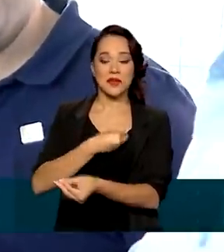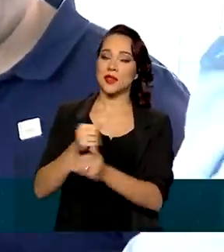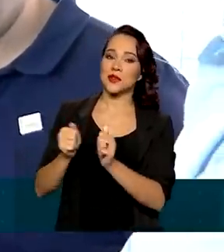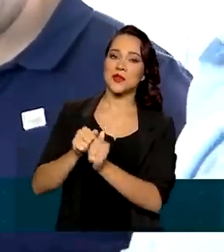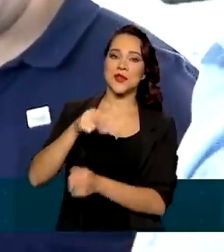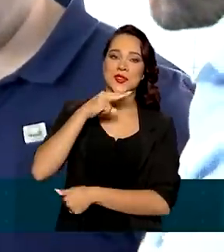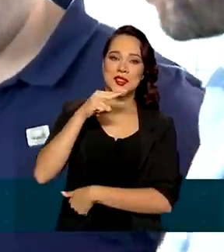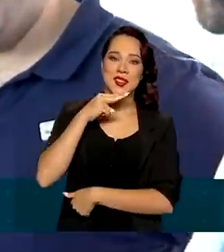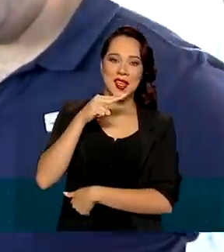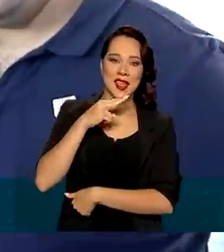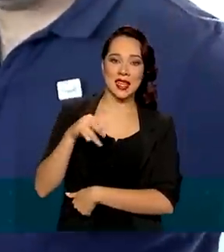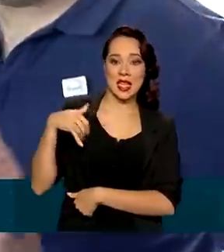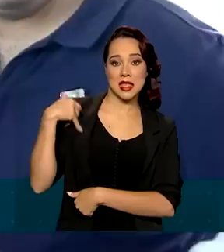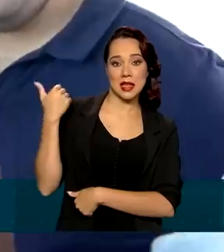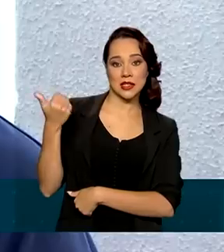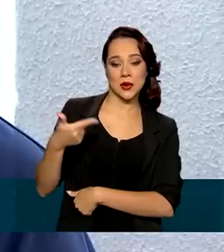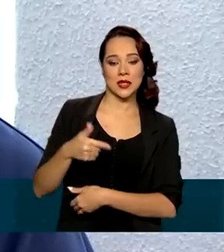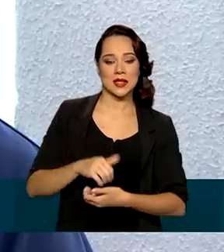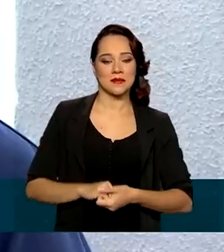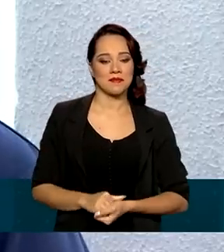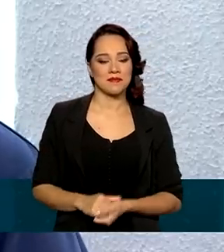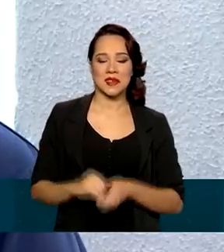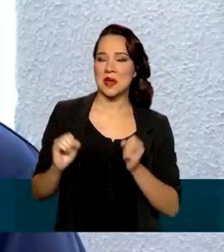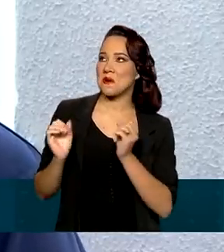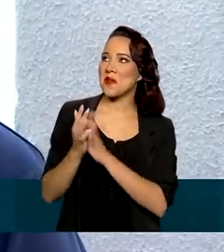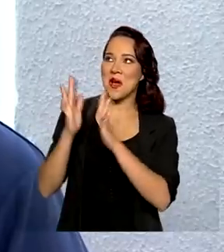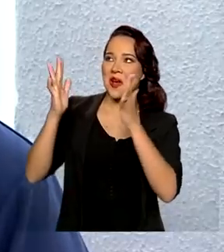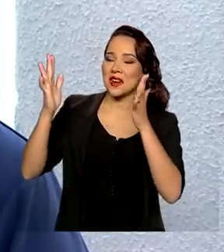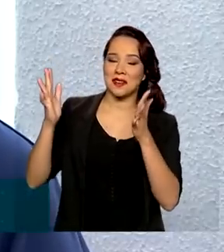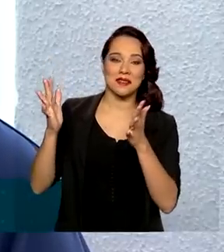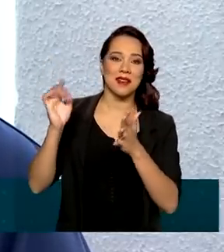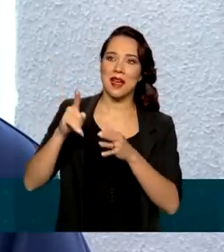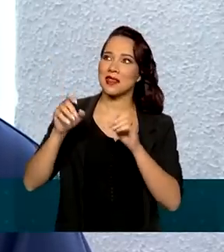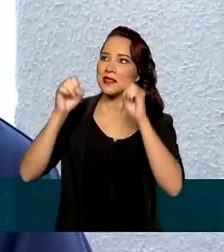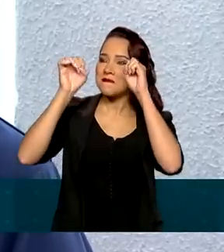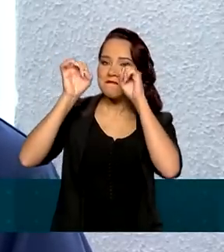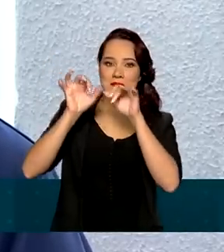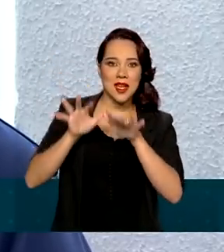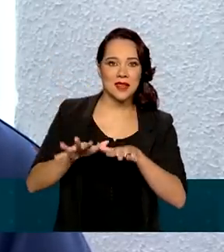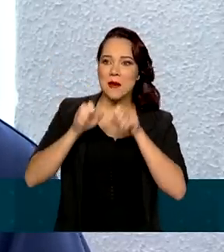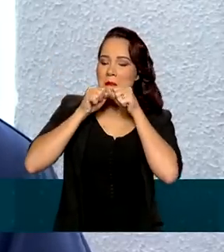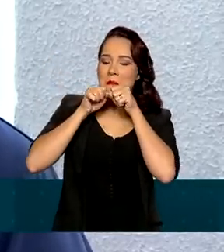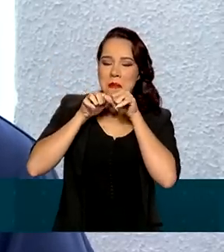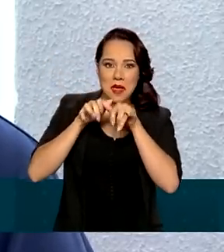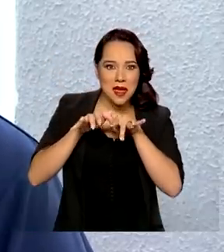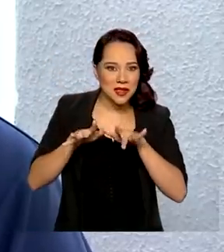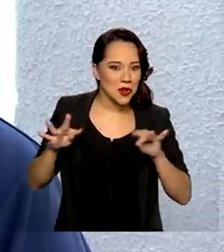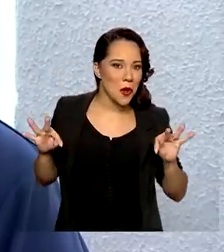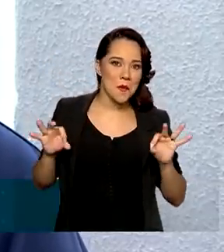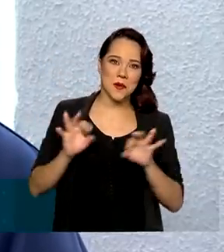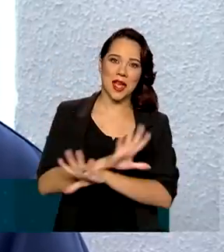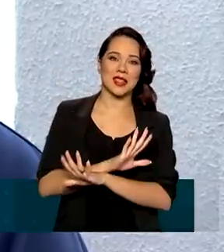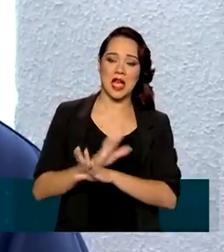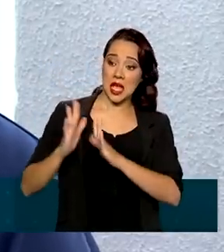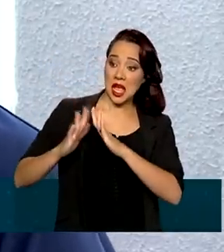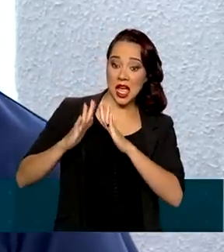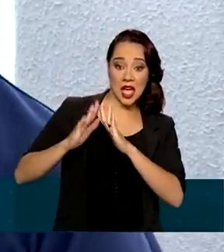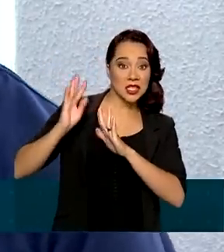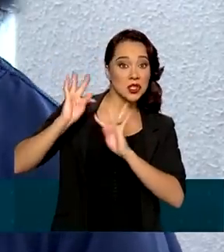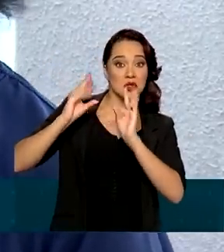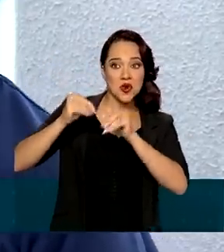a neta Cecília, de 12 anos. Só glória. Uma benção. E benção completa, viu? Que é mobiliado.